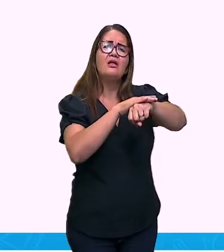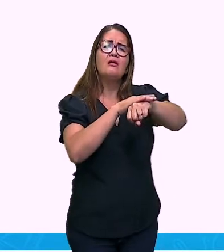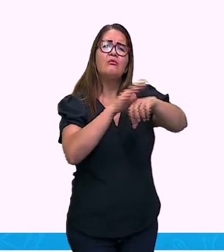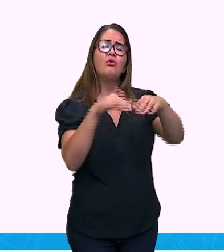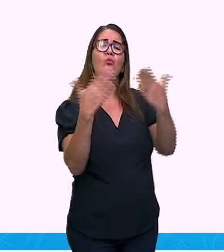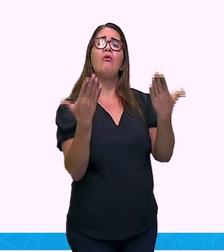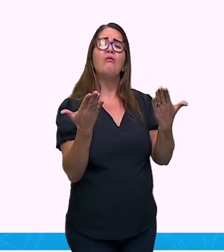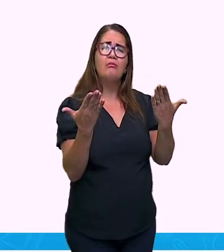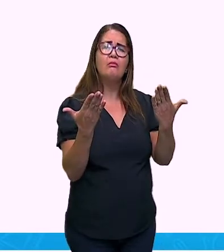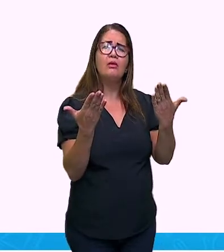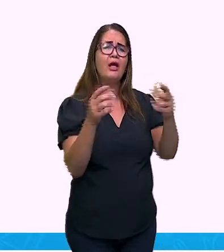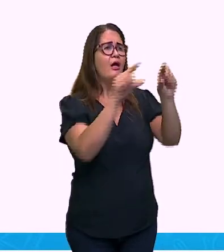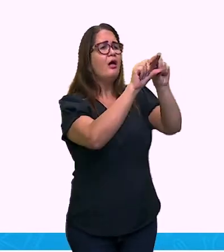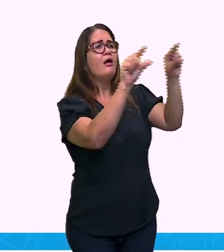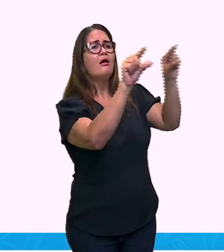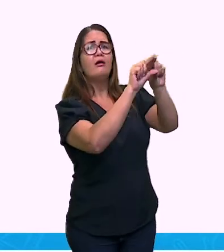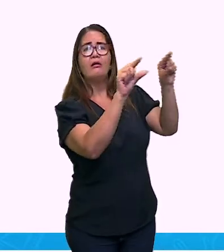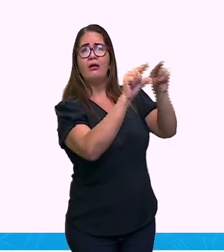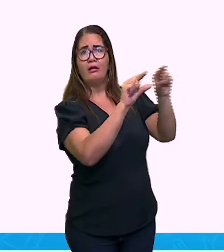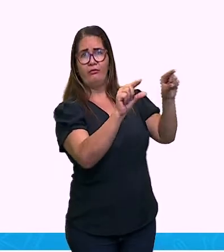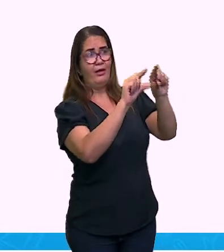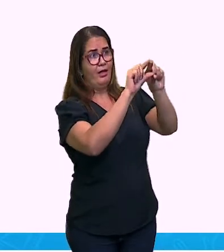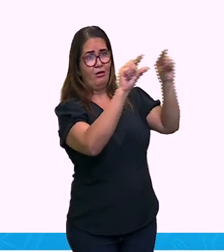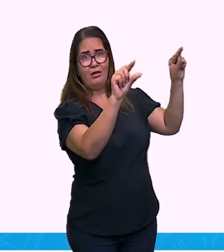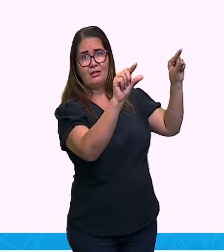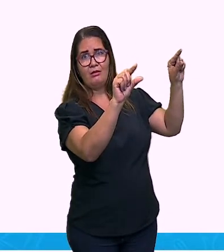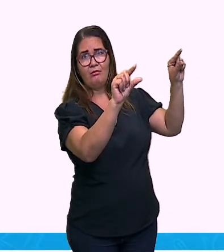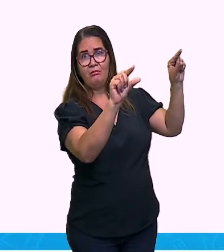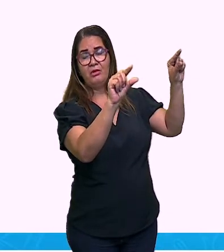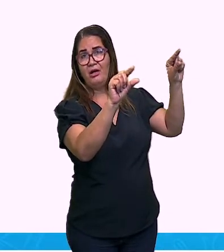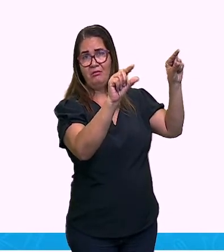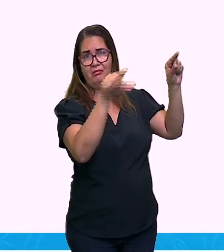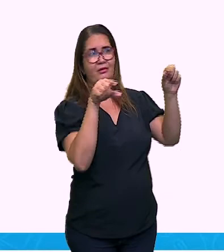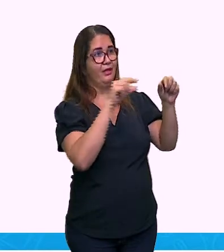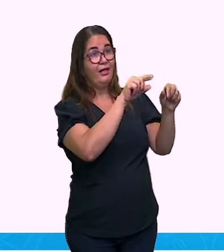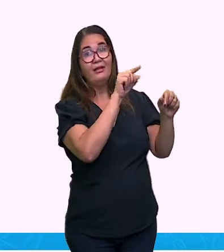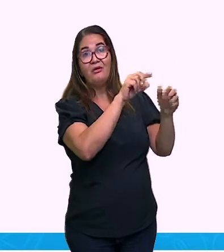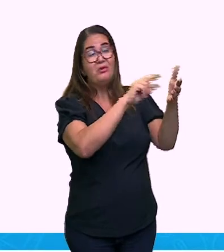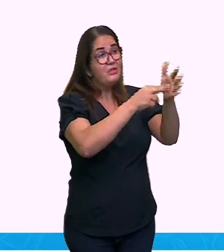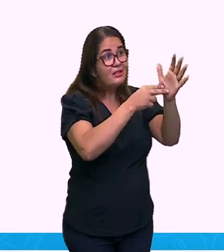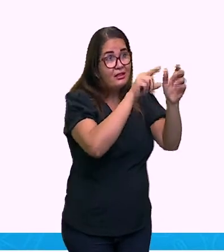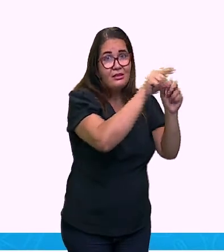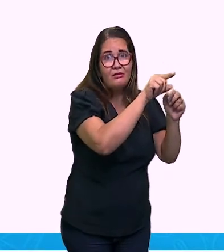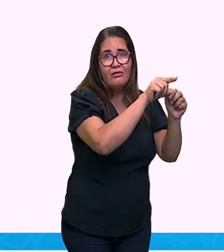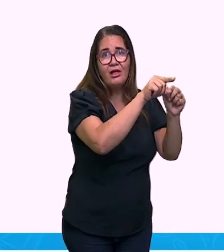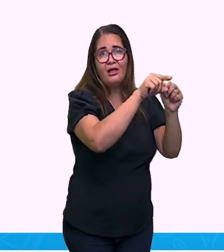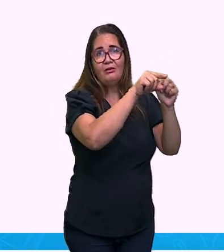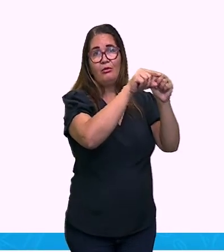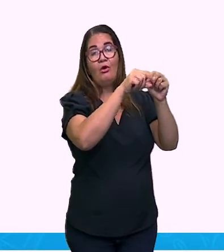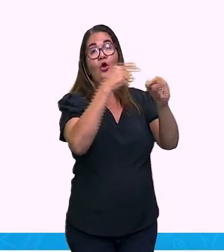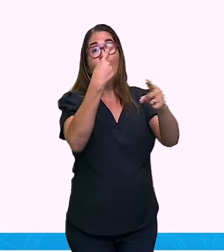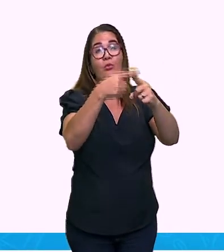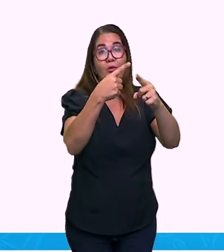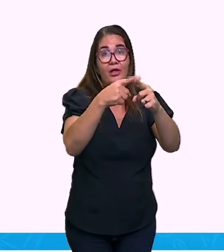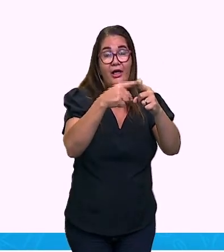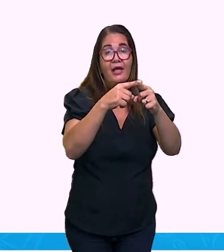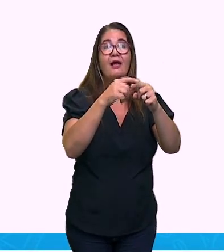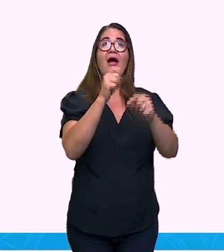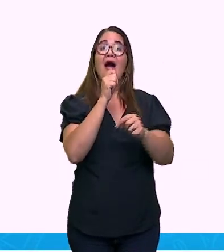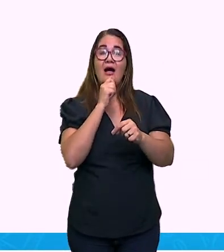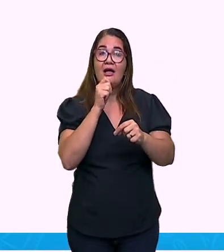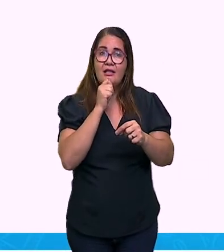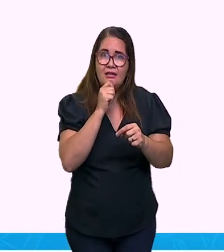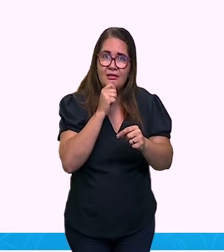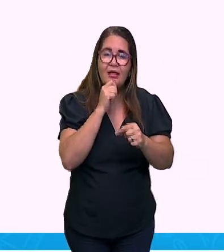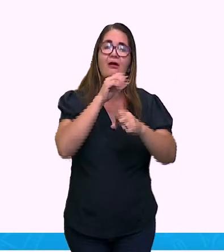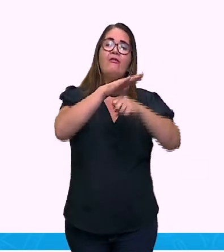ontem. Ele explicou que a conversa seria essa. Tá certo? E aí, eu quero trazer para vocês uma dica